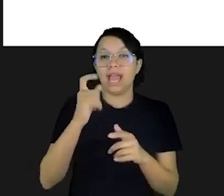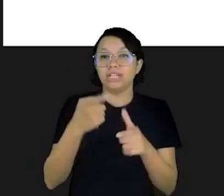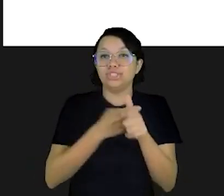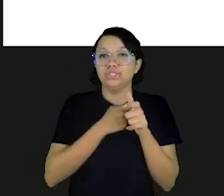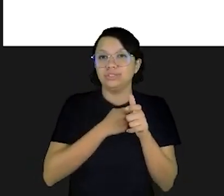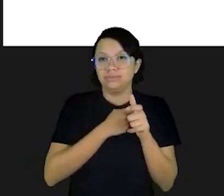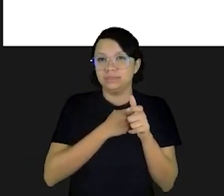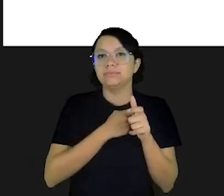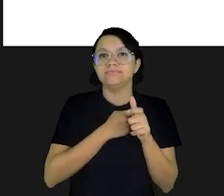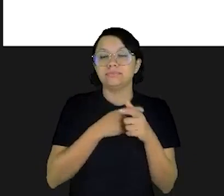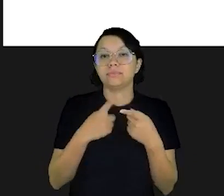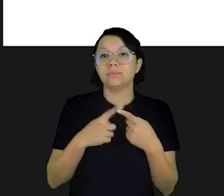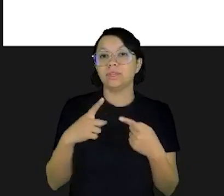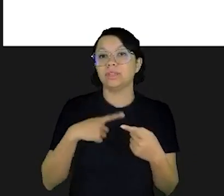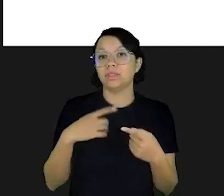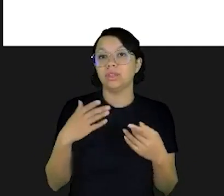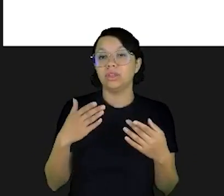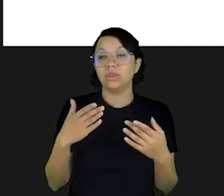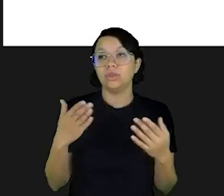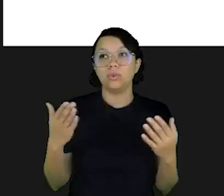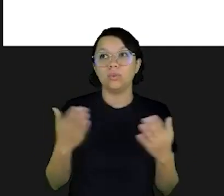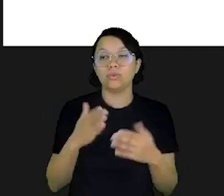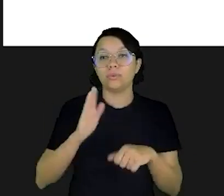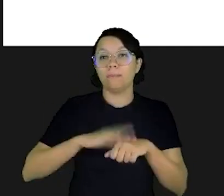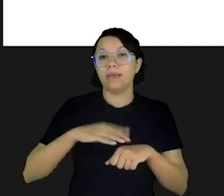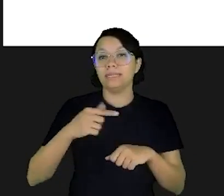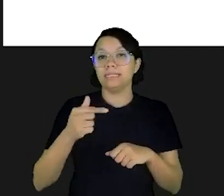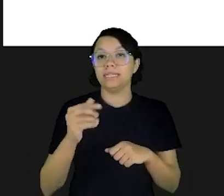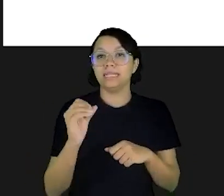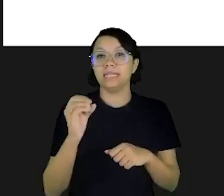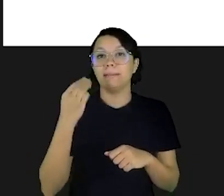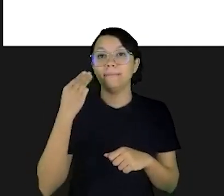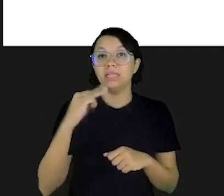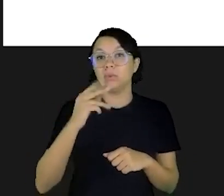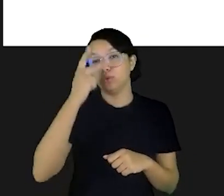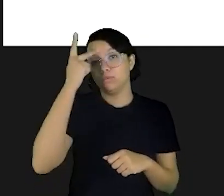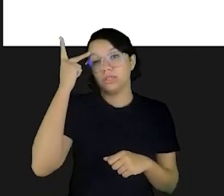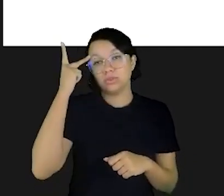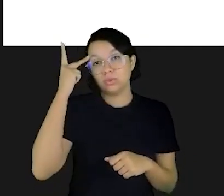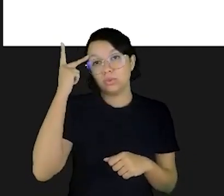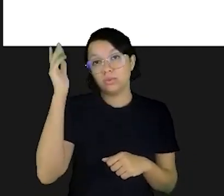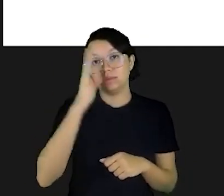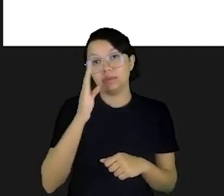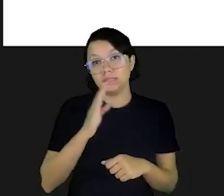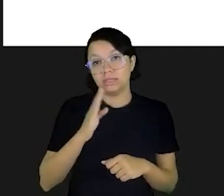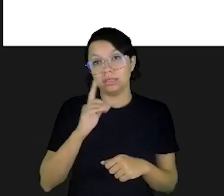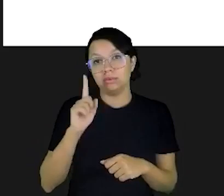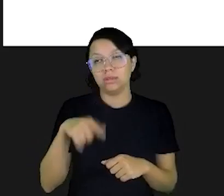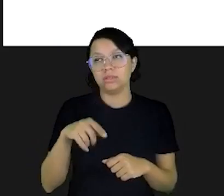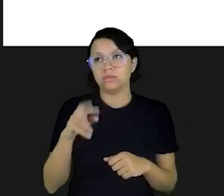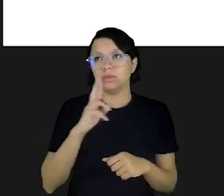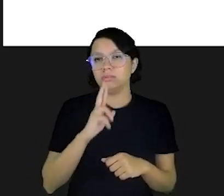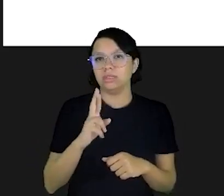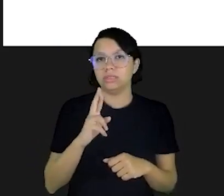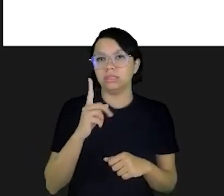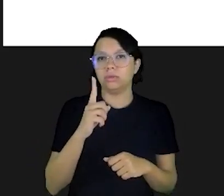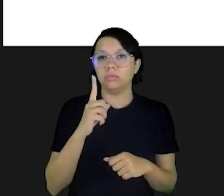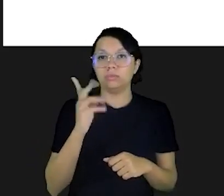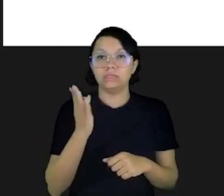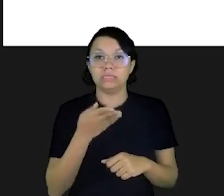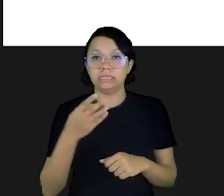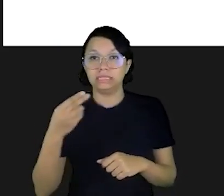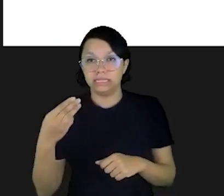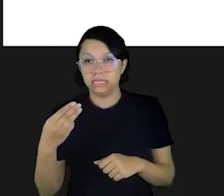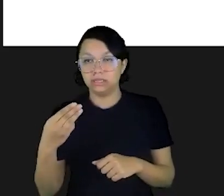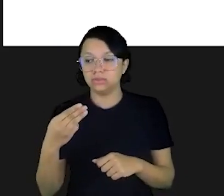endividamento, a gente tem hoje mais de 70 milhões de cidadãos brasileiros, isso é um terço da população brasileira endividada.